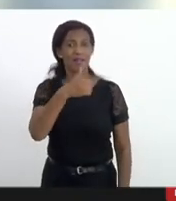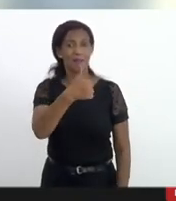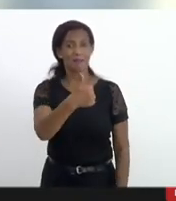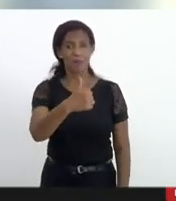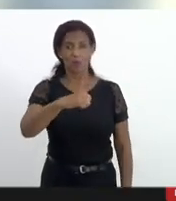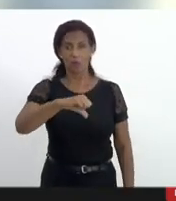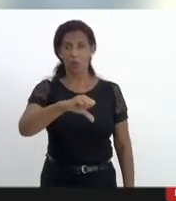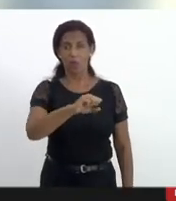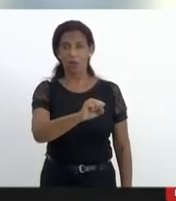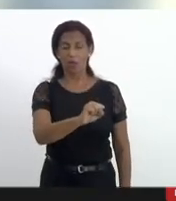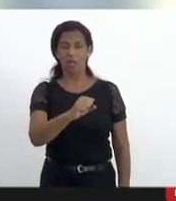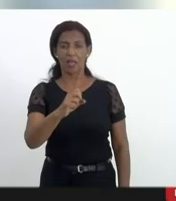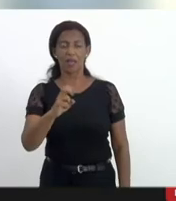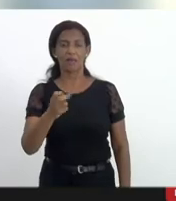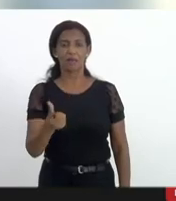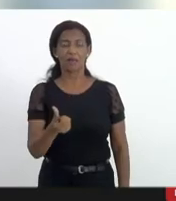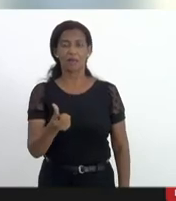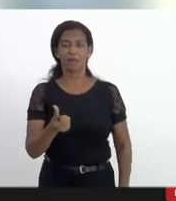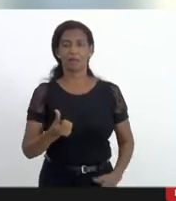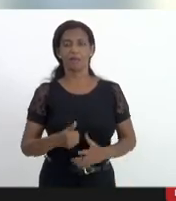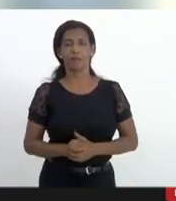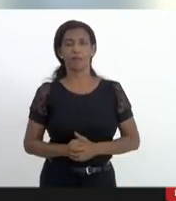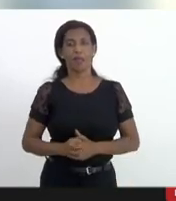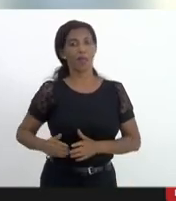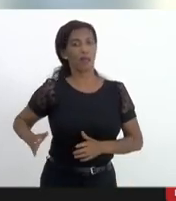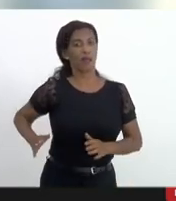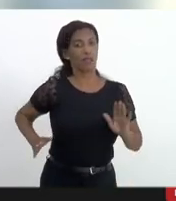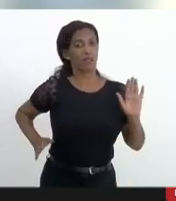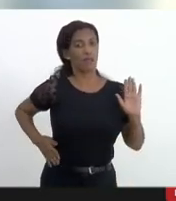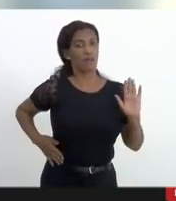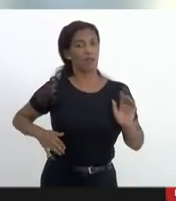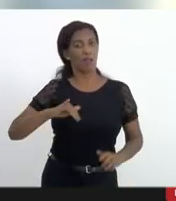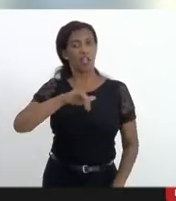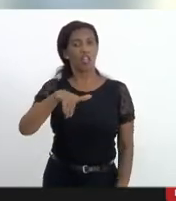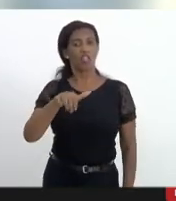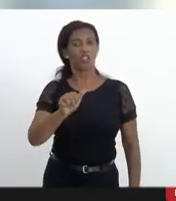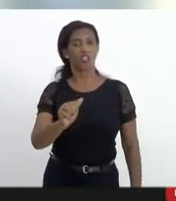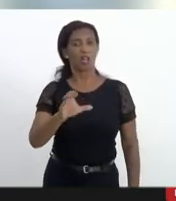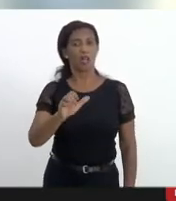comunidade que sofre influência dessa facção que também opera no Jacarezinho e aí